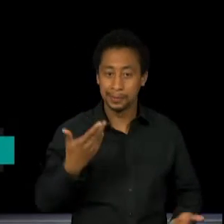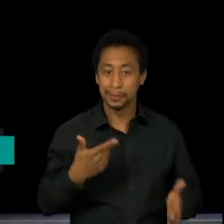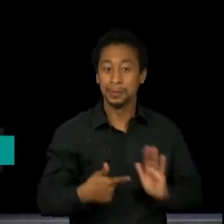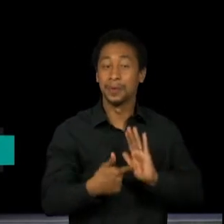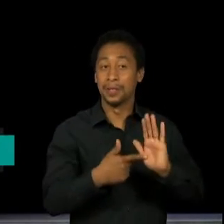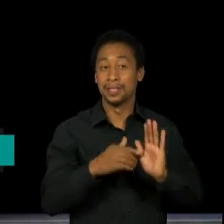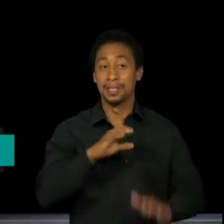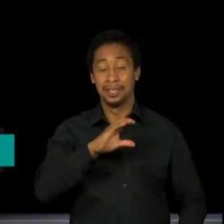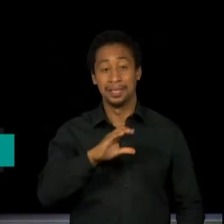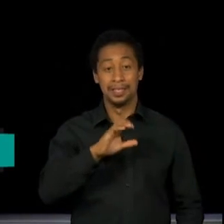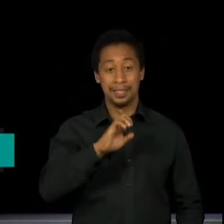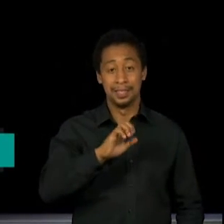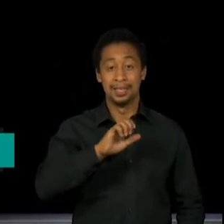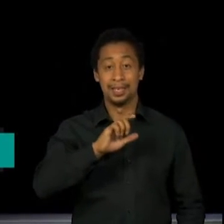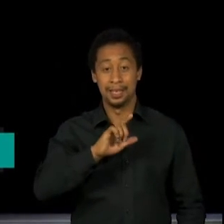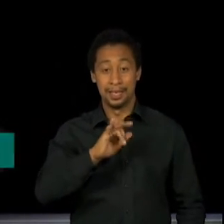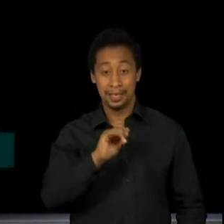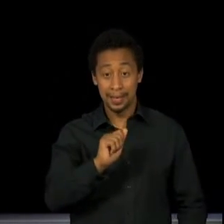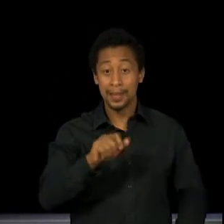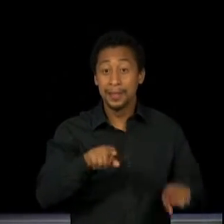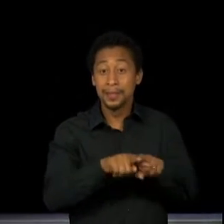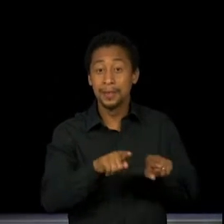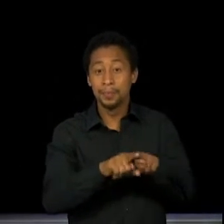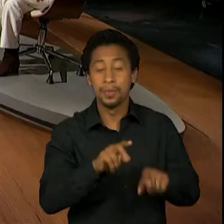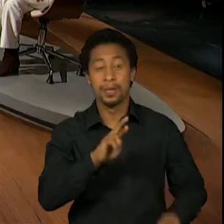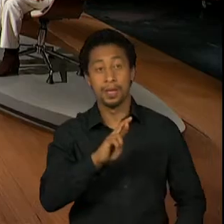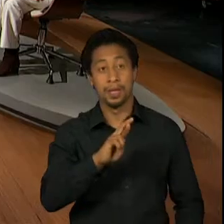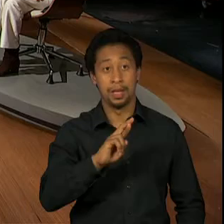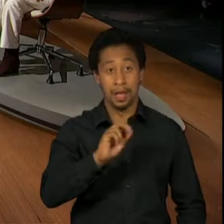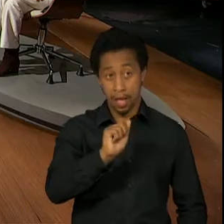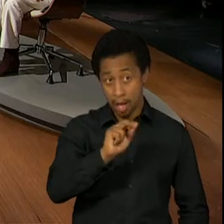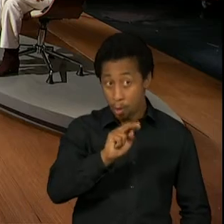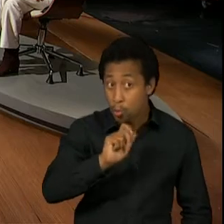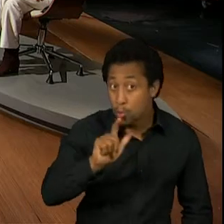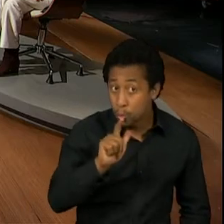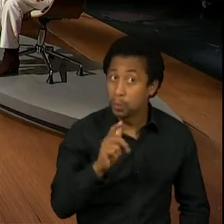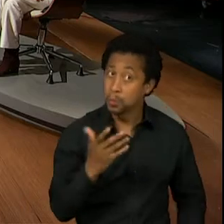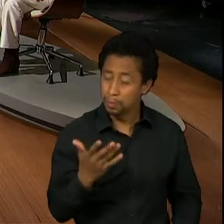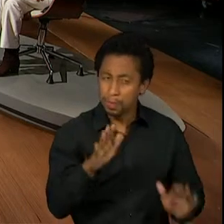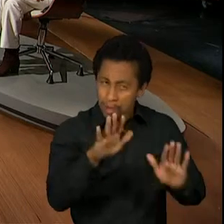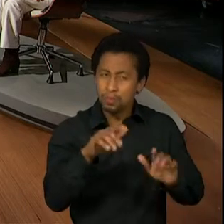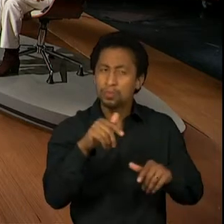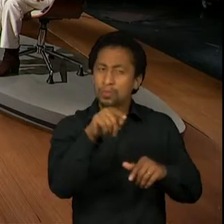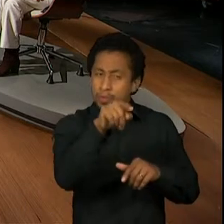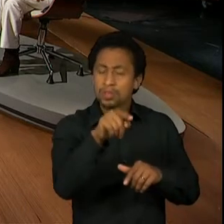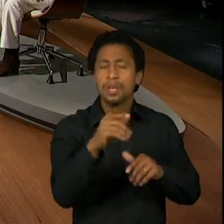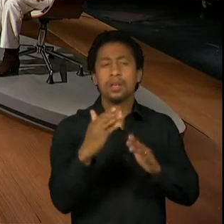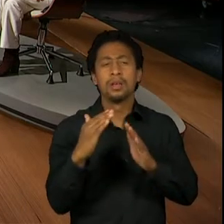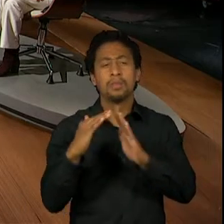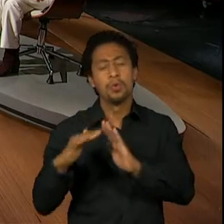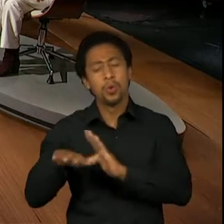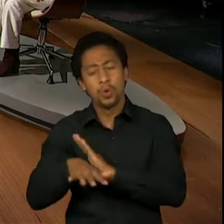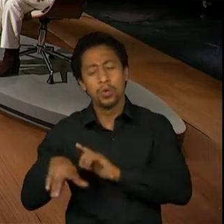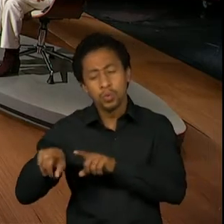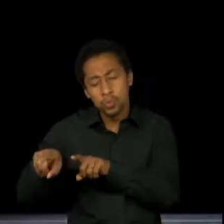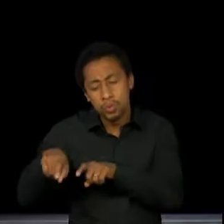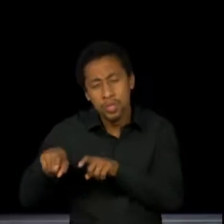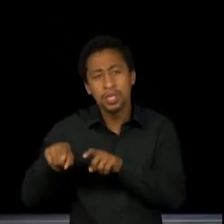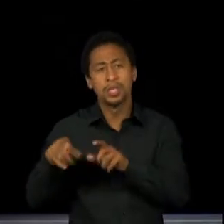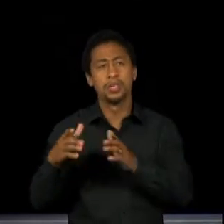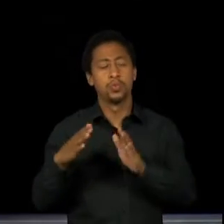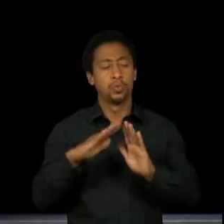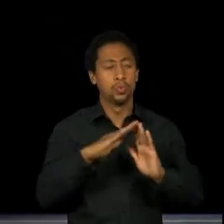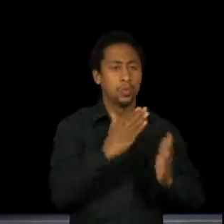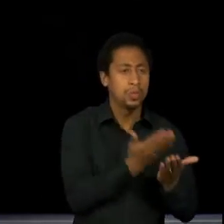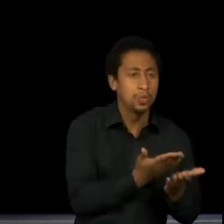sua primeira infância, pelo menos, você passou no interior de São Paulo, entre sítio, escola, brincadeiras de rua. Como é que era